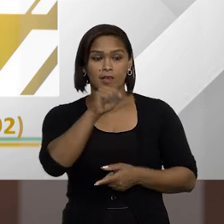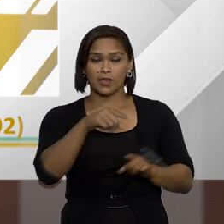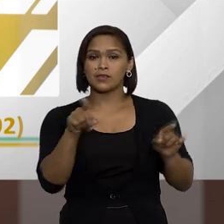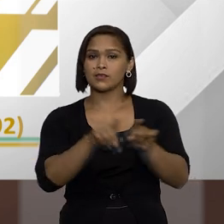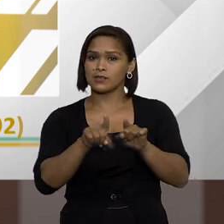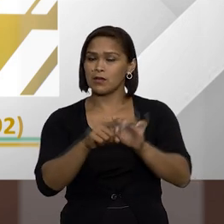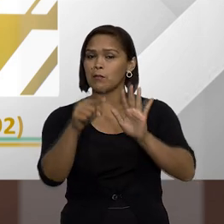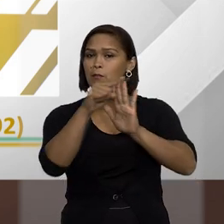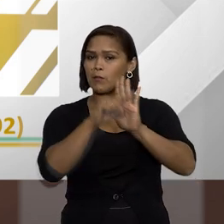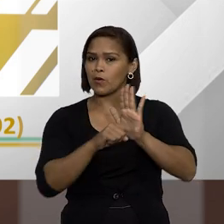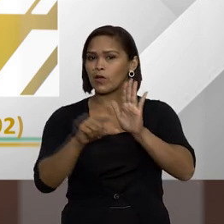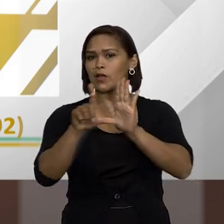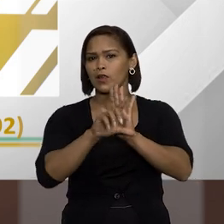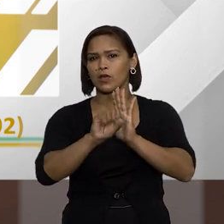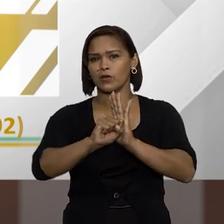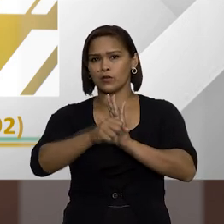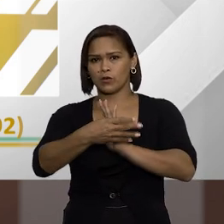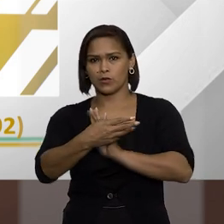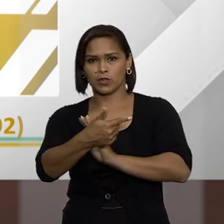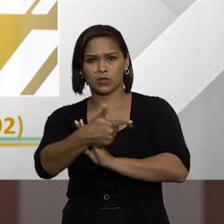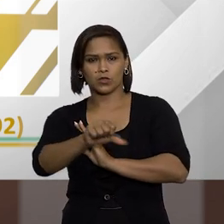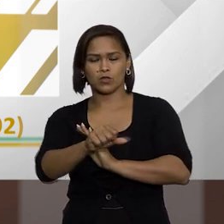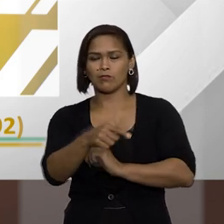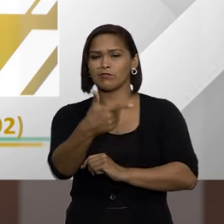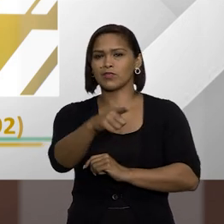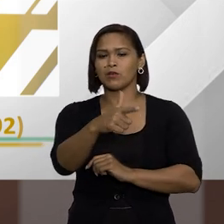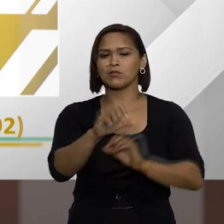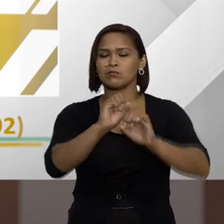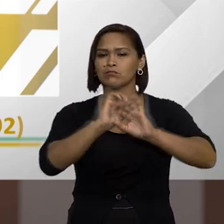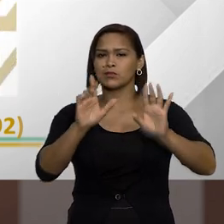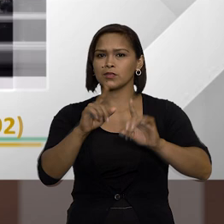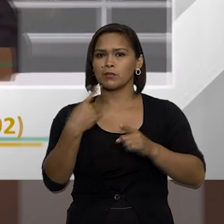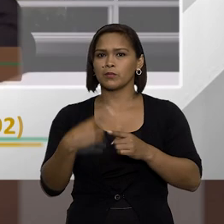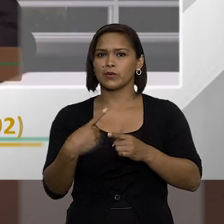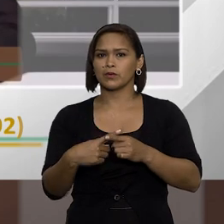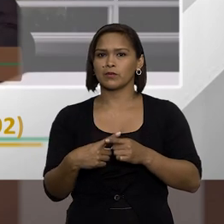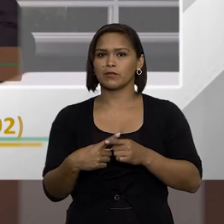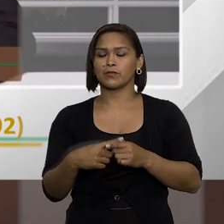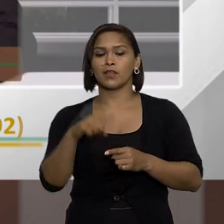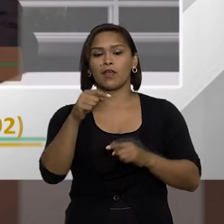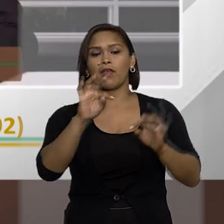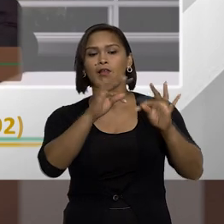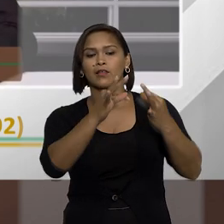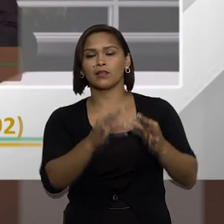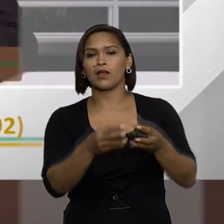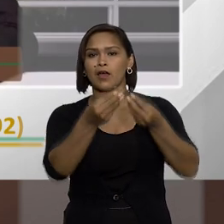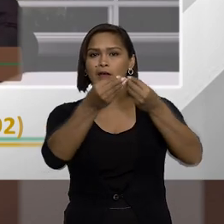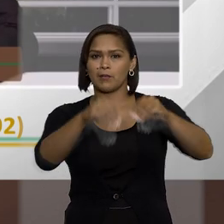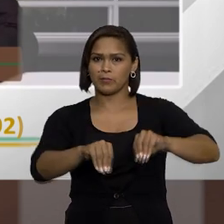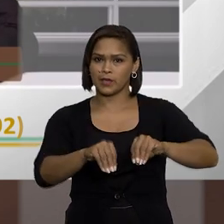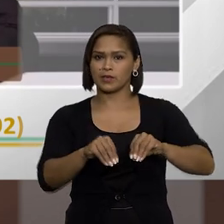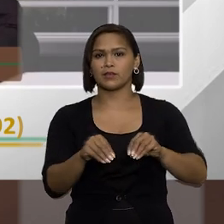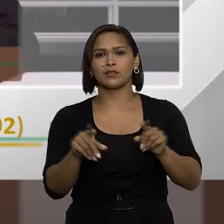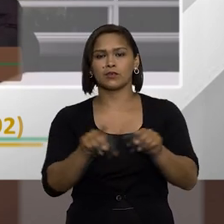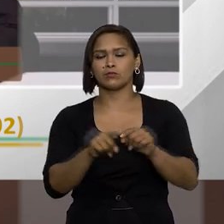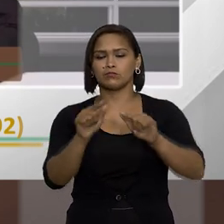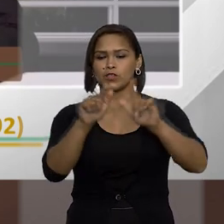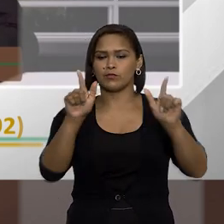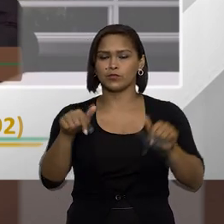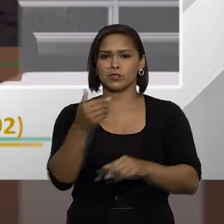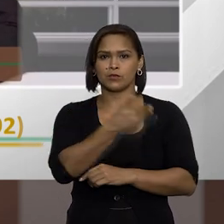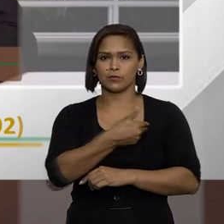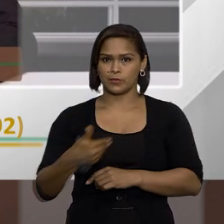Esse também é um ponto que a lei 8.429 ela não prevê expressamente ela trata da perda da função pública